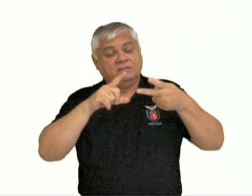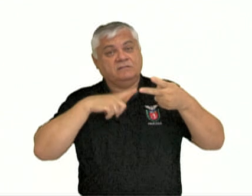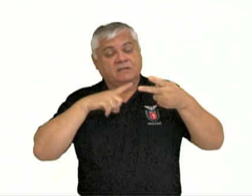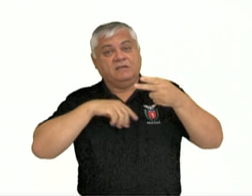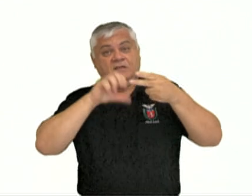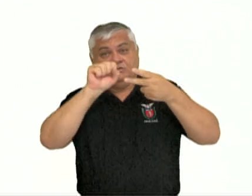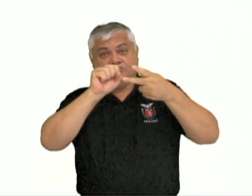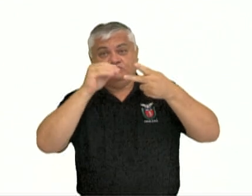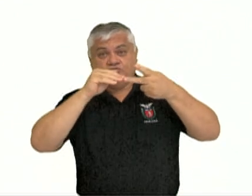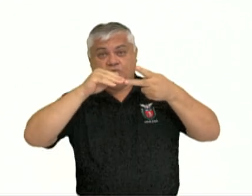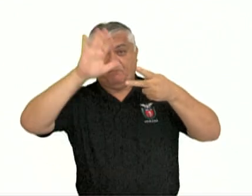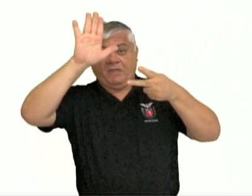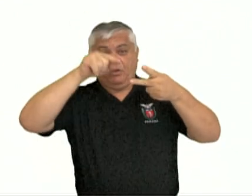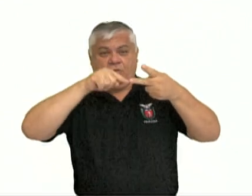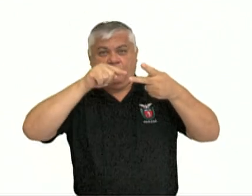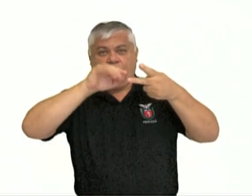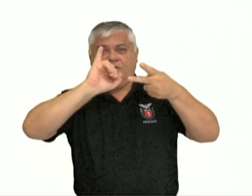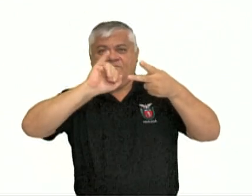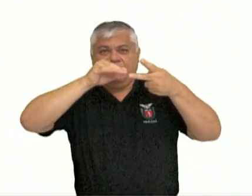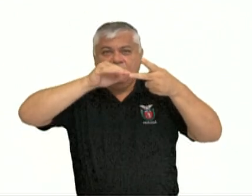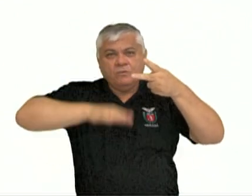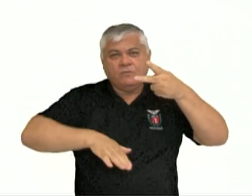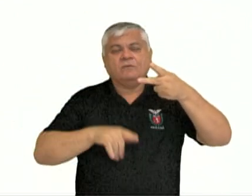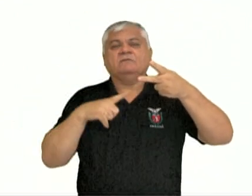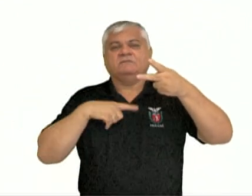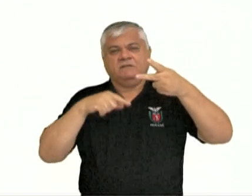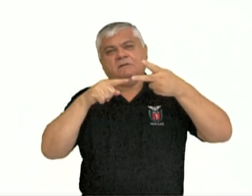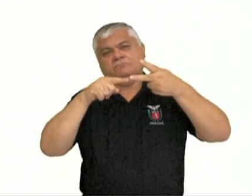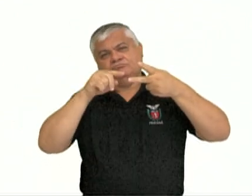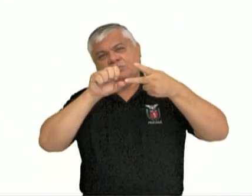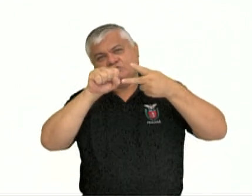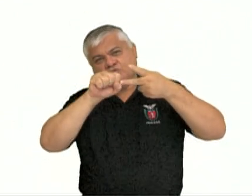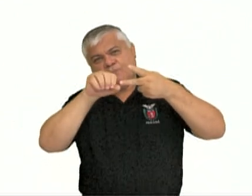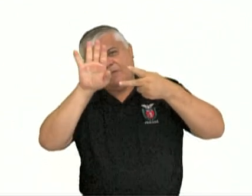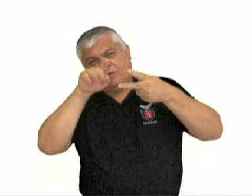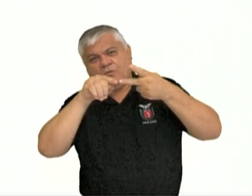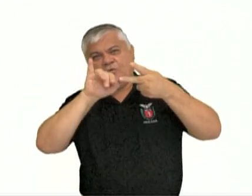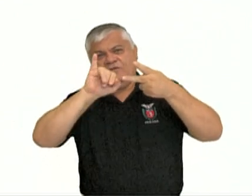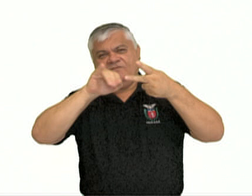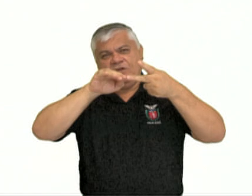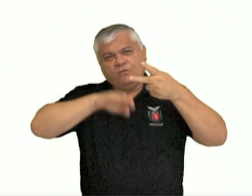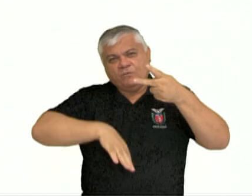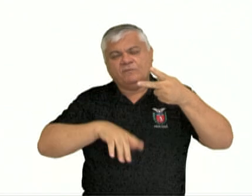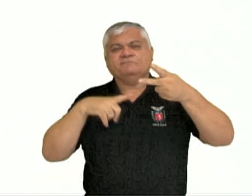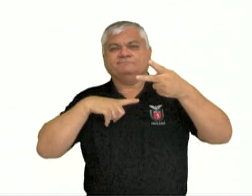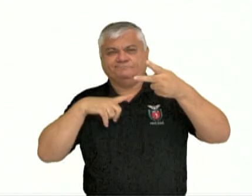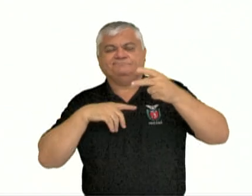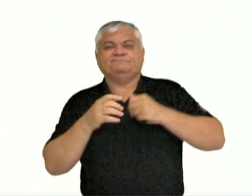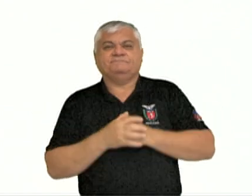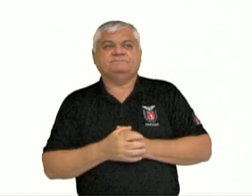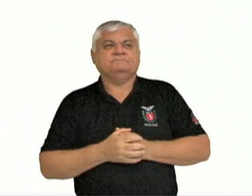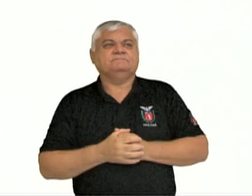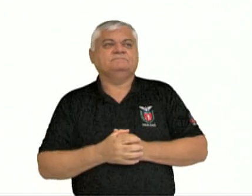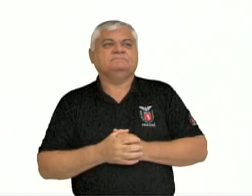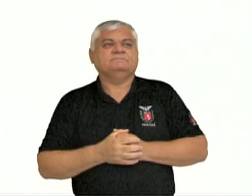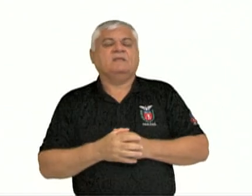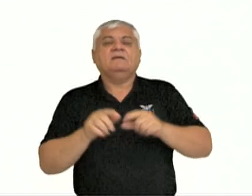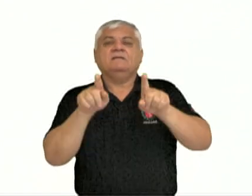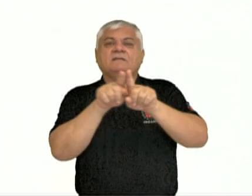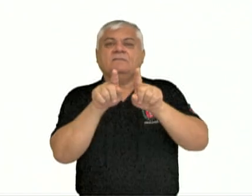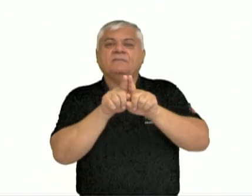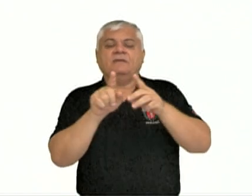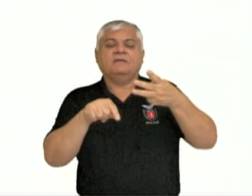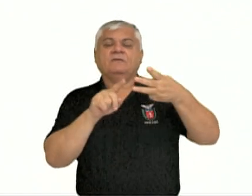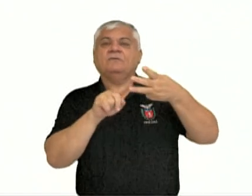superior e manto inferior, dentro dessa organização ali de estudos da estrutura interna da terra. E aí